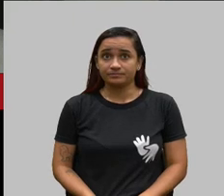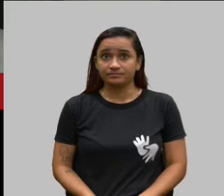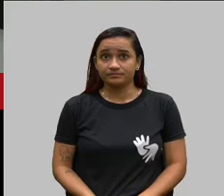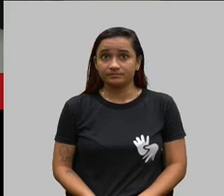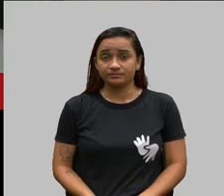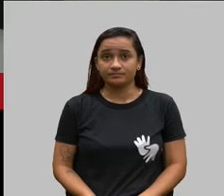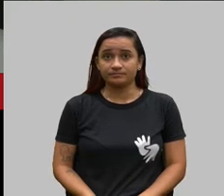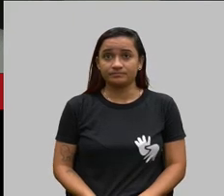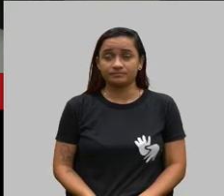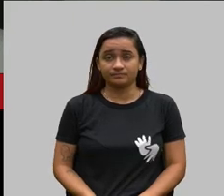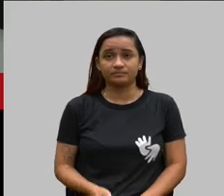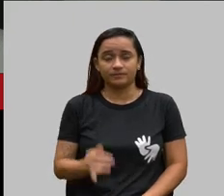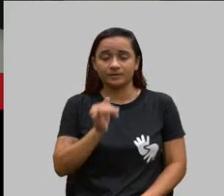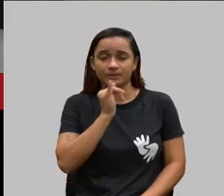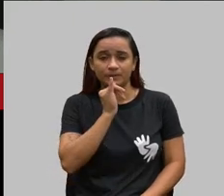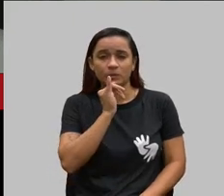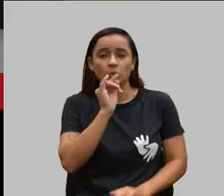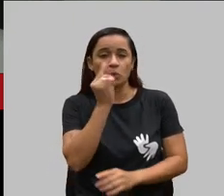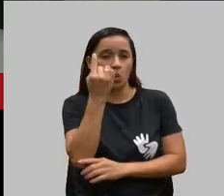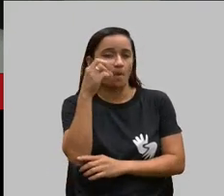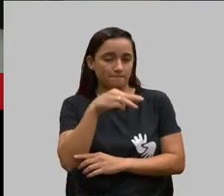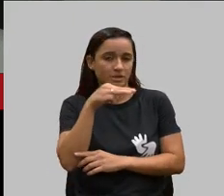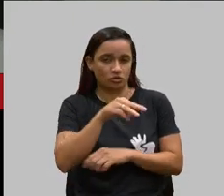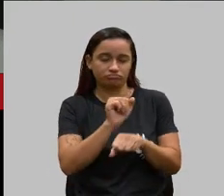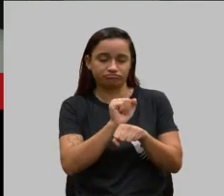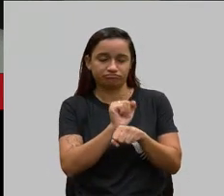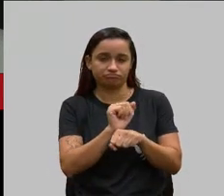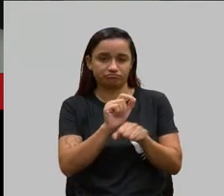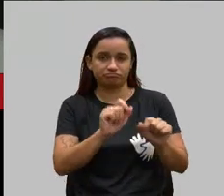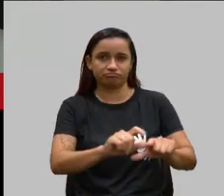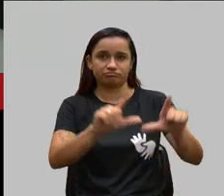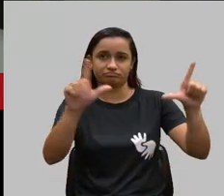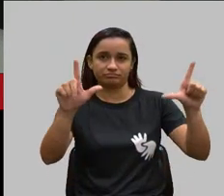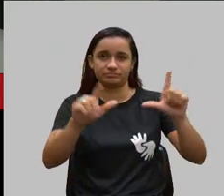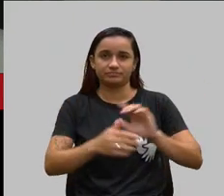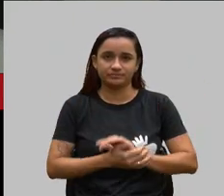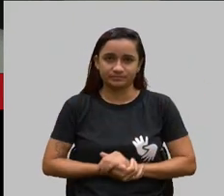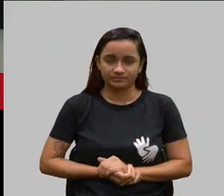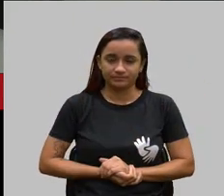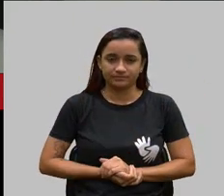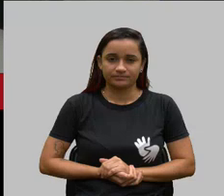O pessoal vai colocar aí agora. Só um minutinho que eu te aviso quando estiver pronto. Está ótimo.